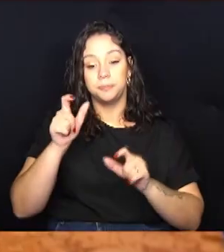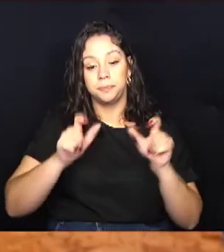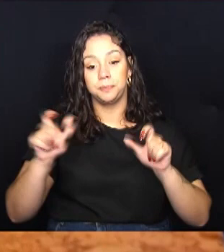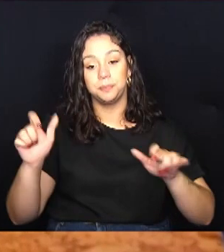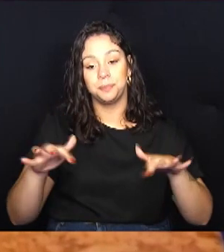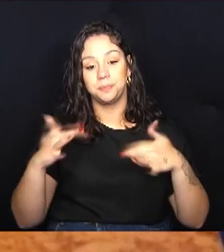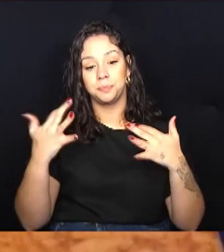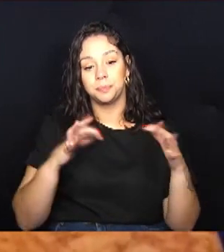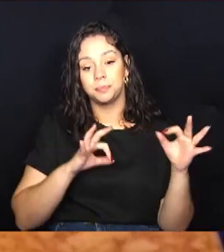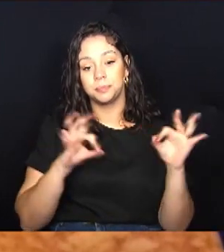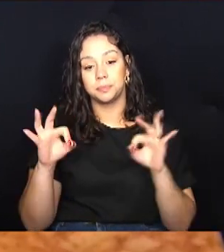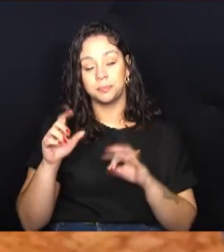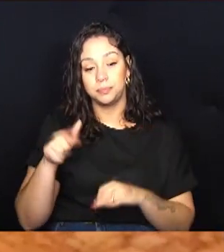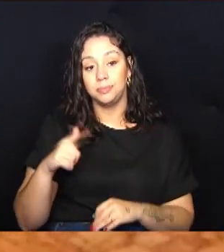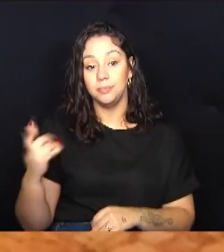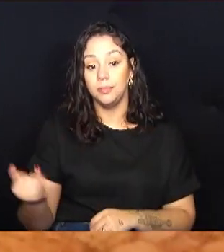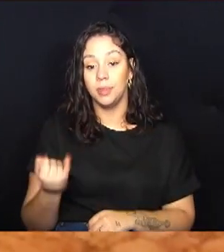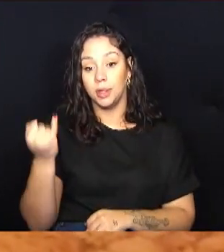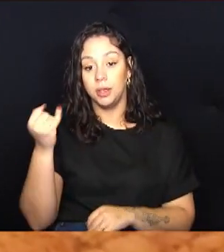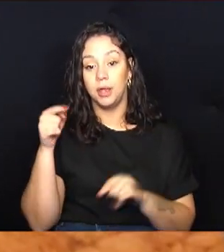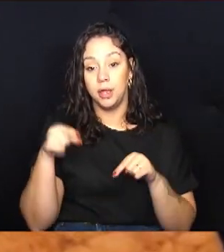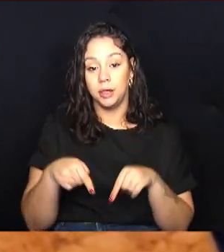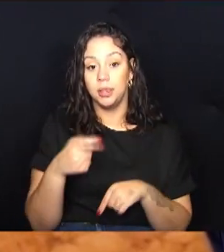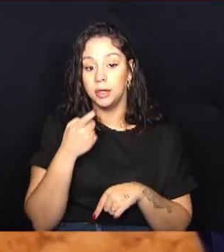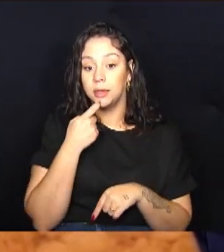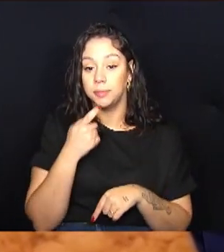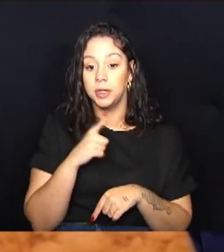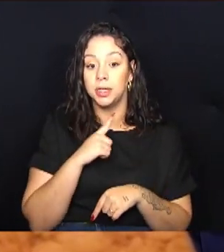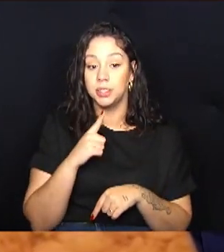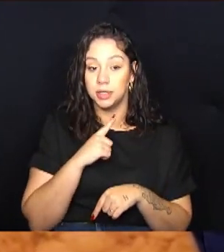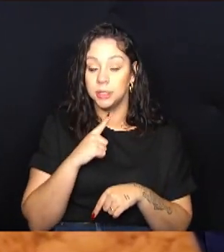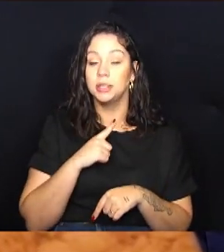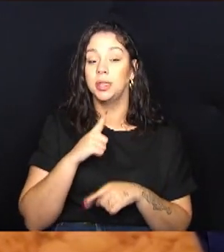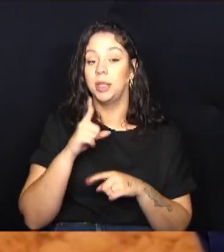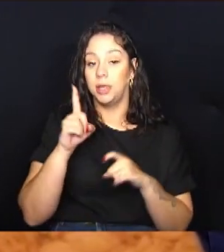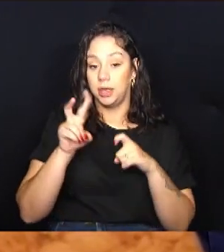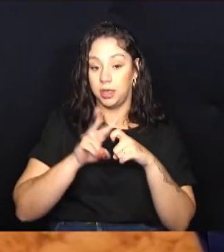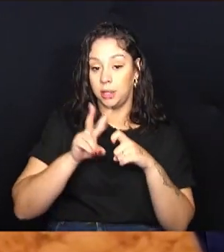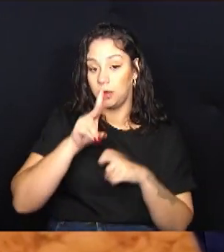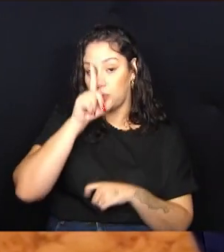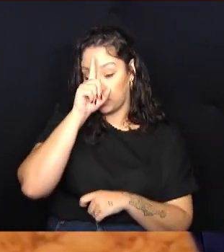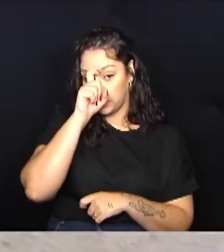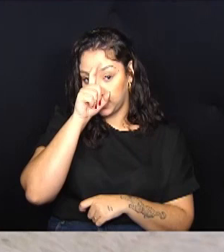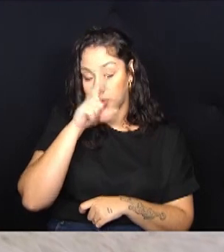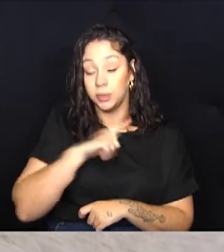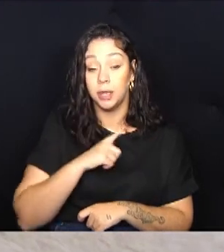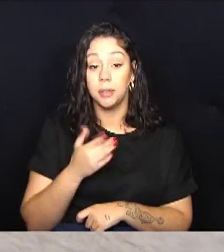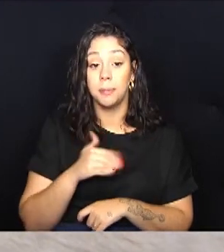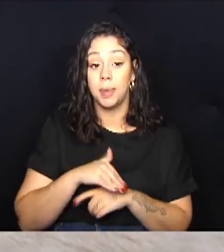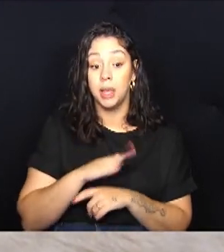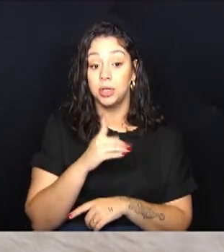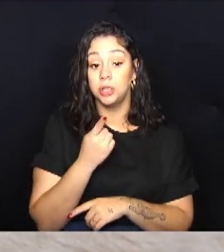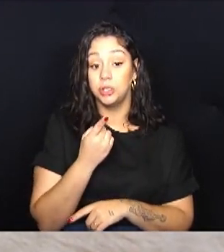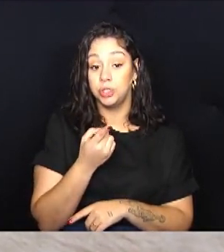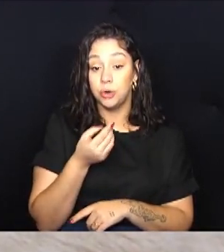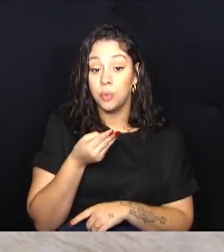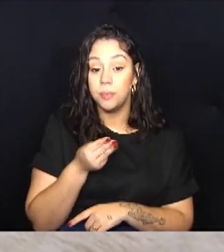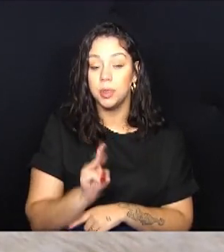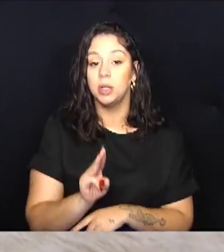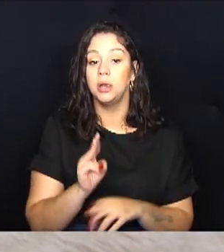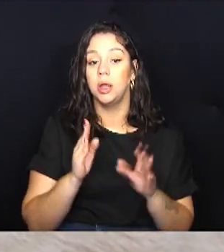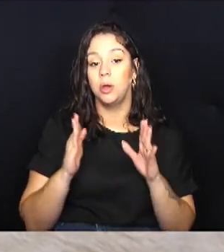que é muito importante Campinas ter um hospital veterinário. Campinas tem mais de um milhão de habitantes e é necessário ter